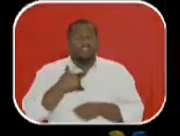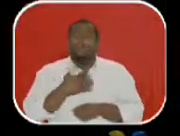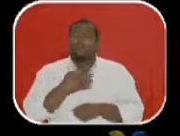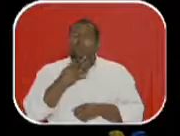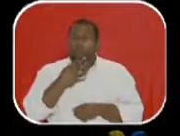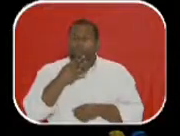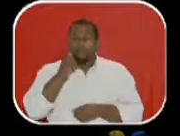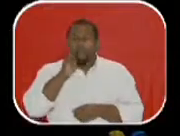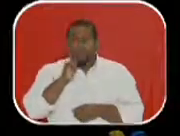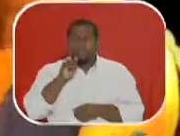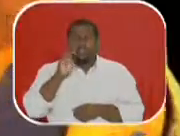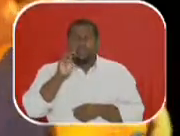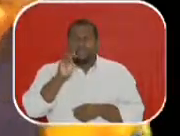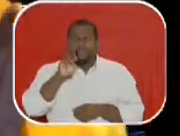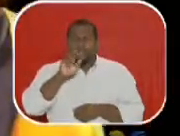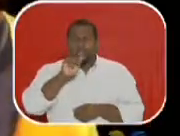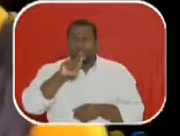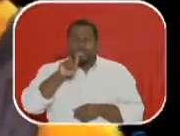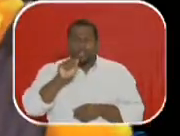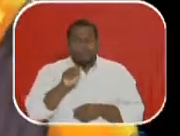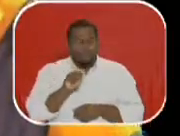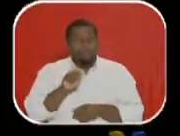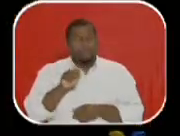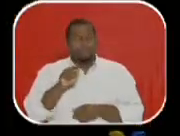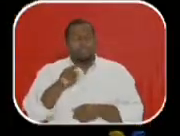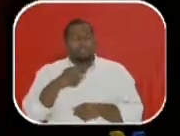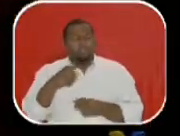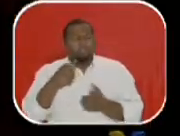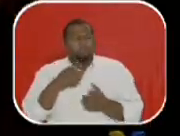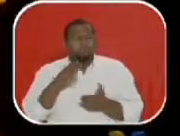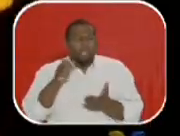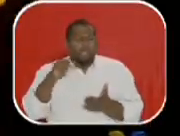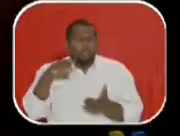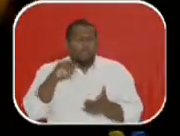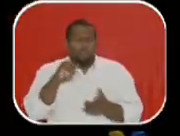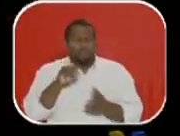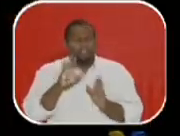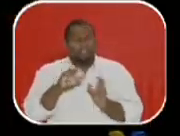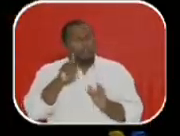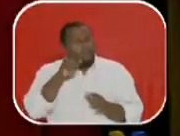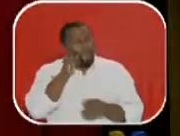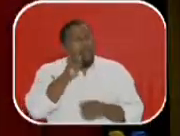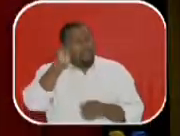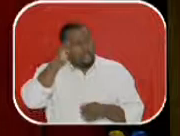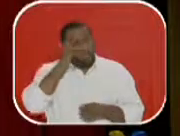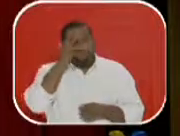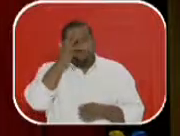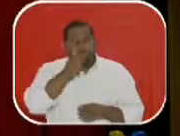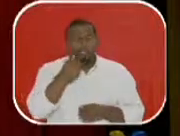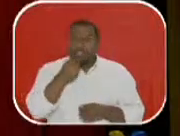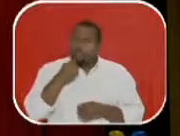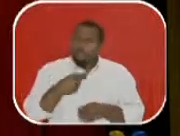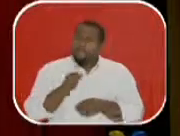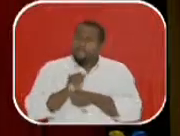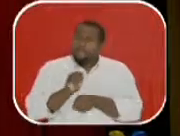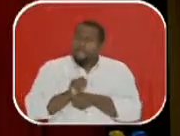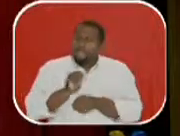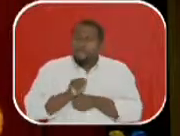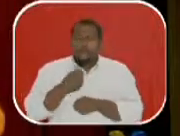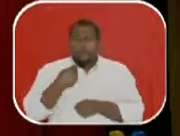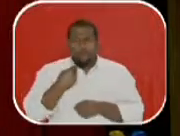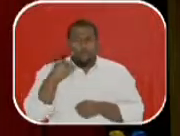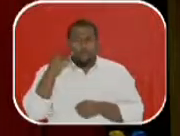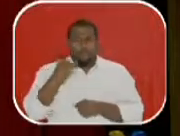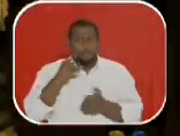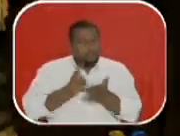não é de Antônio nenhum, não. Teresa é uma negra bonita. As moças aqui é tudo bonita. Ela disse que me esperava, eu disse que